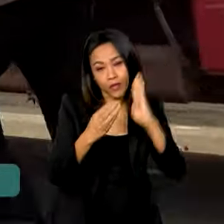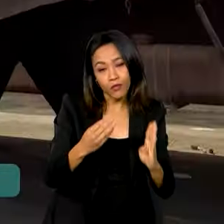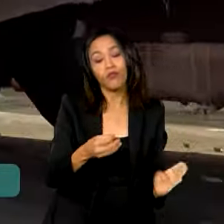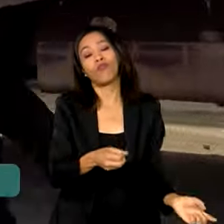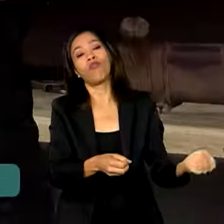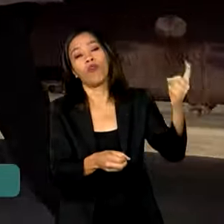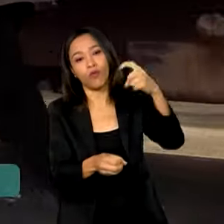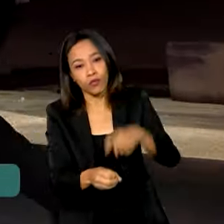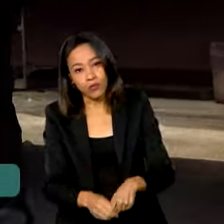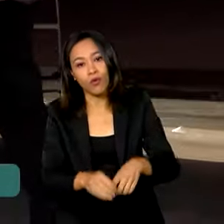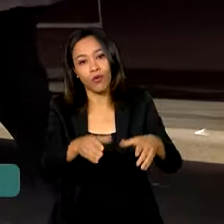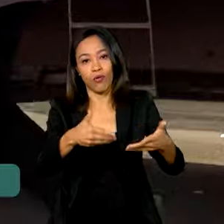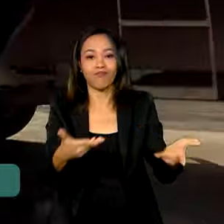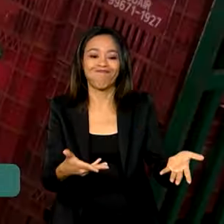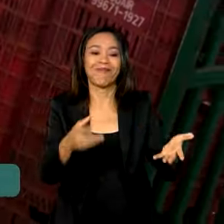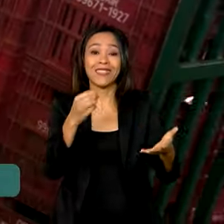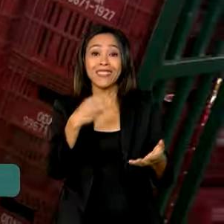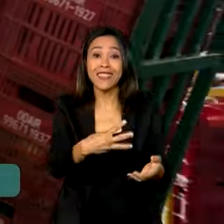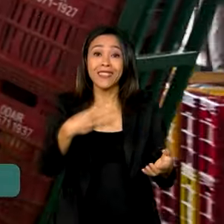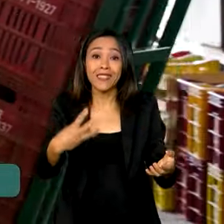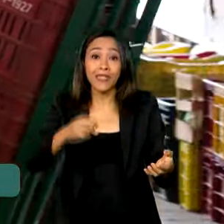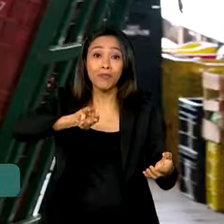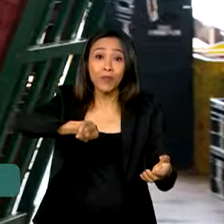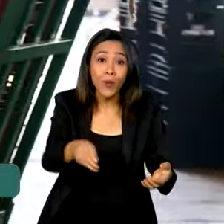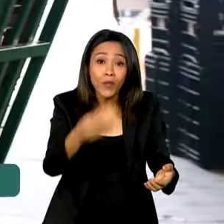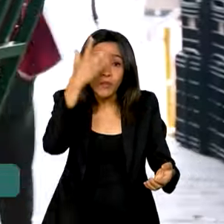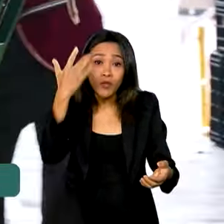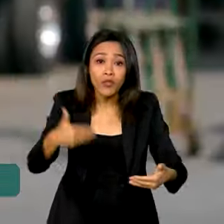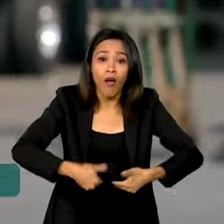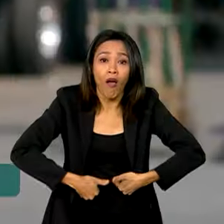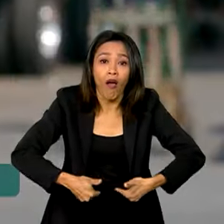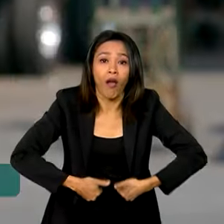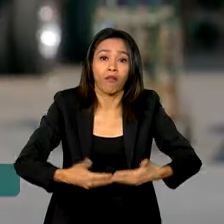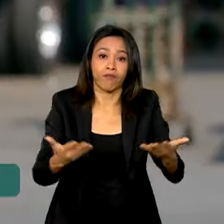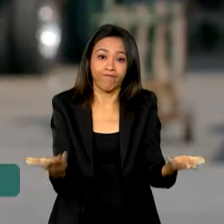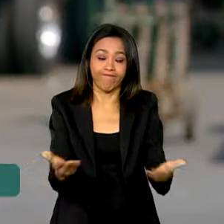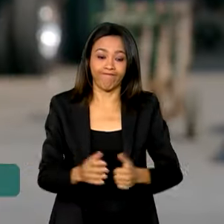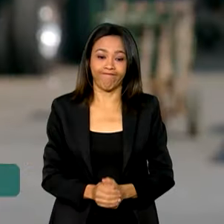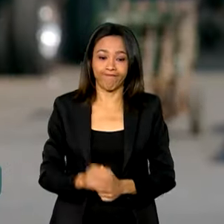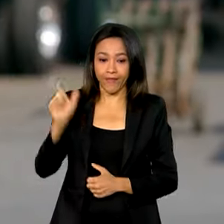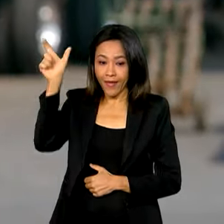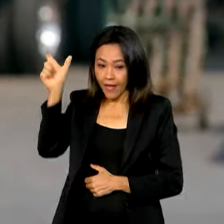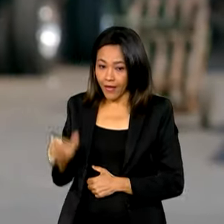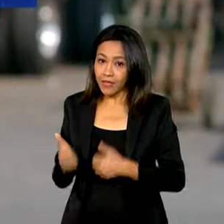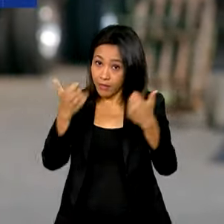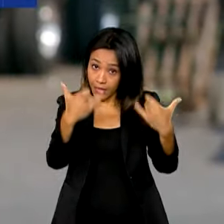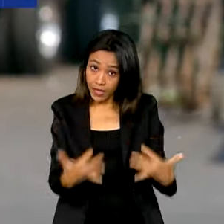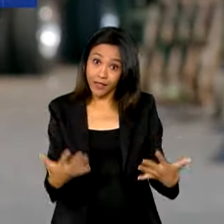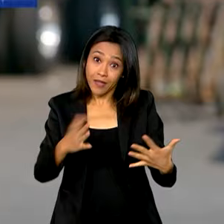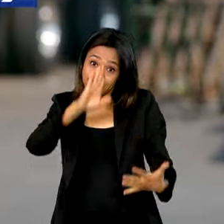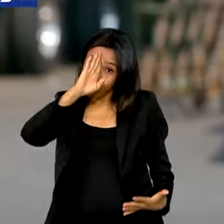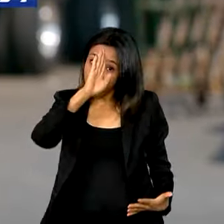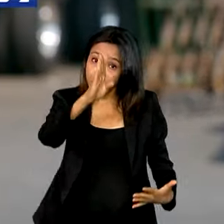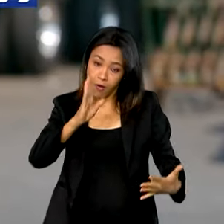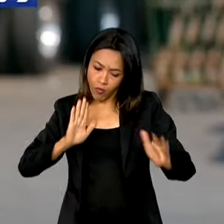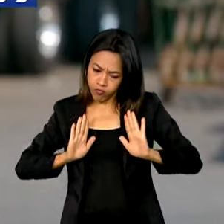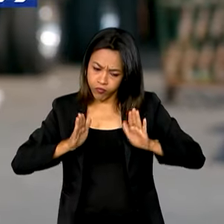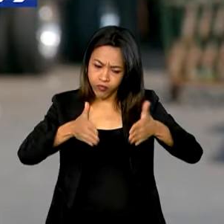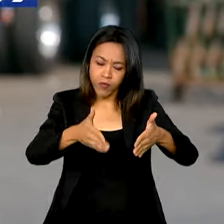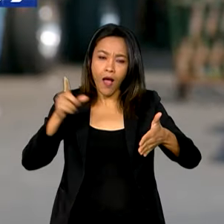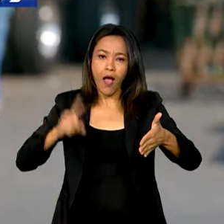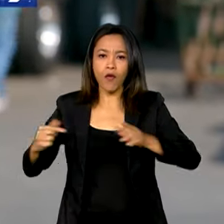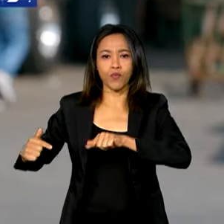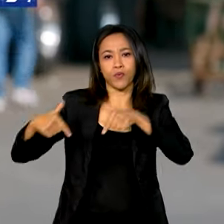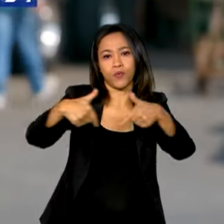mapa, com 33 milhões de brasileiros passando fome. Prioridade máxima e ações concretas são a resposta do governo